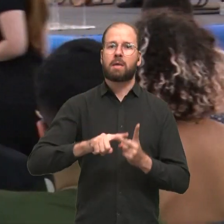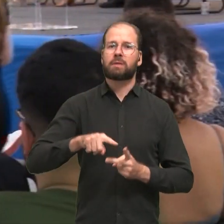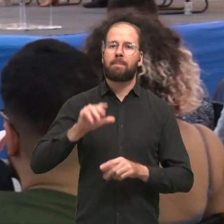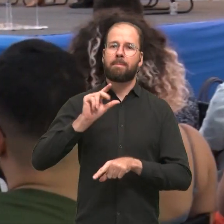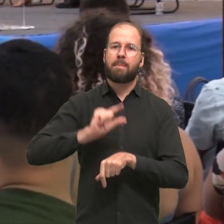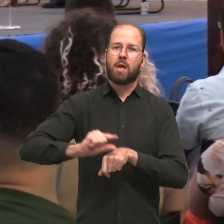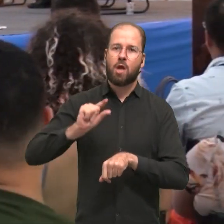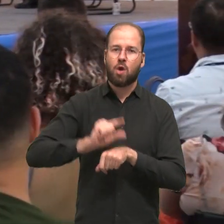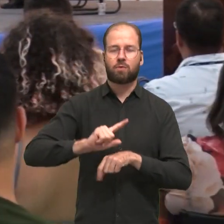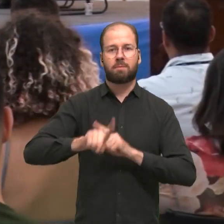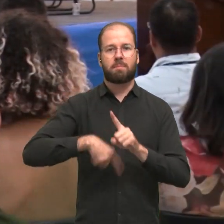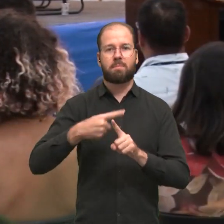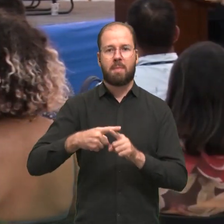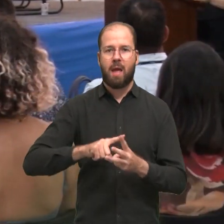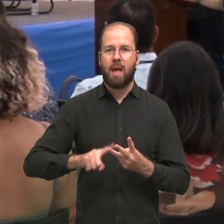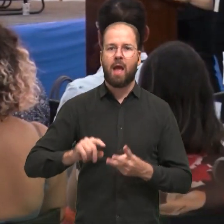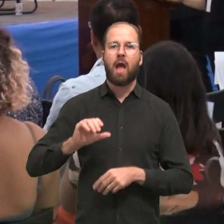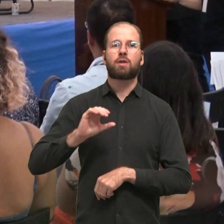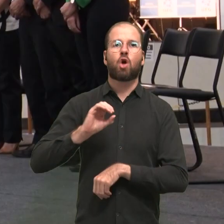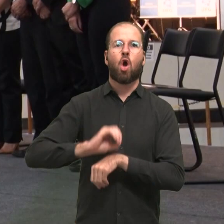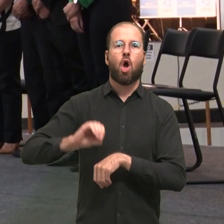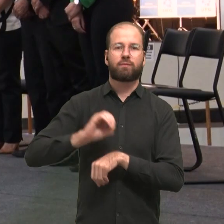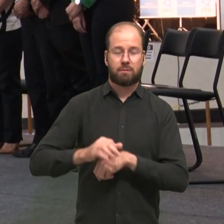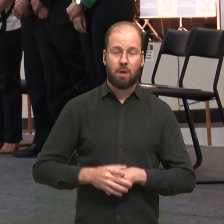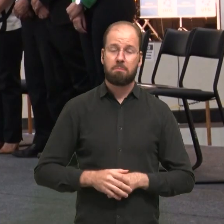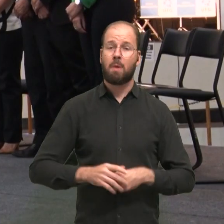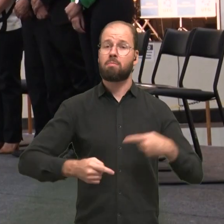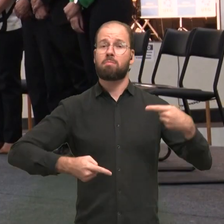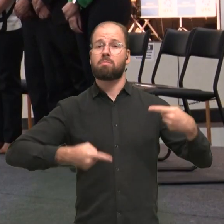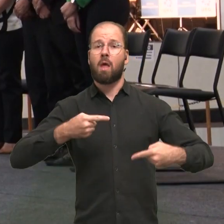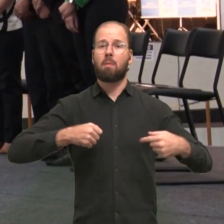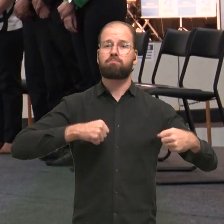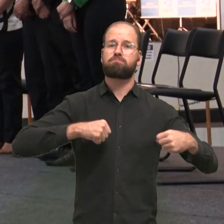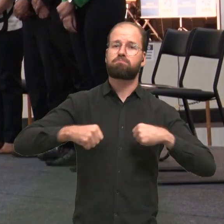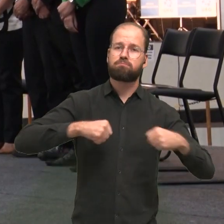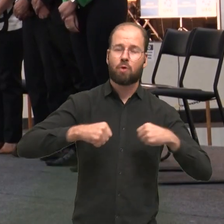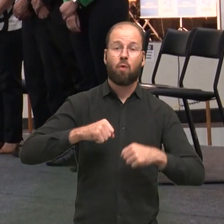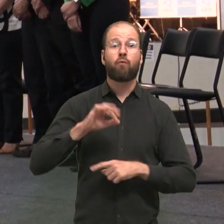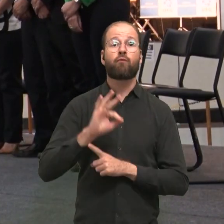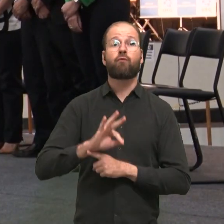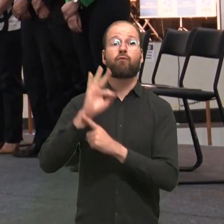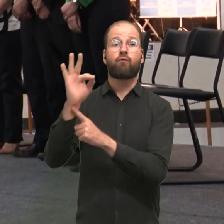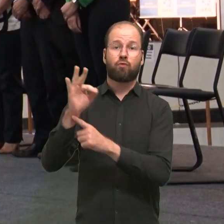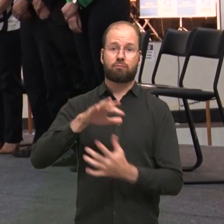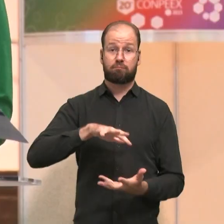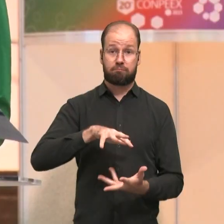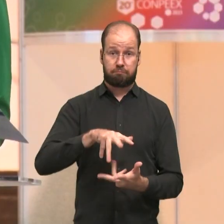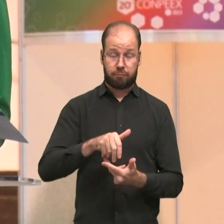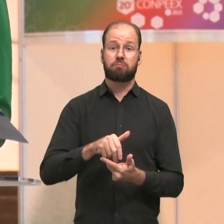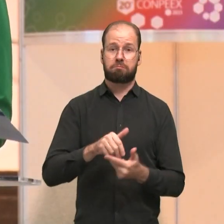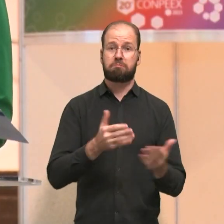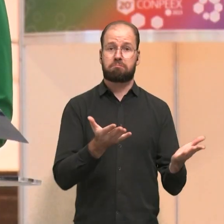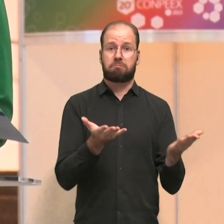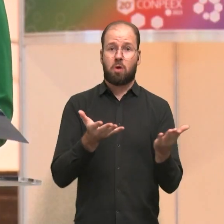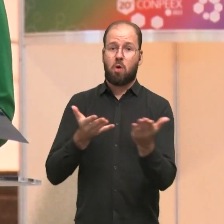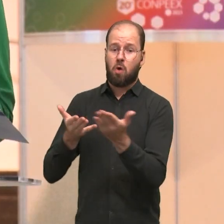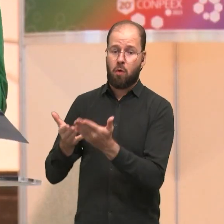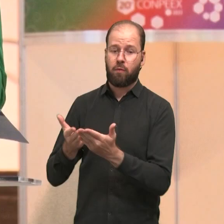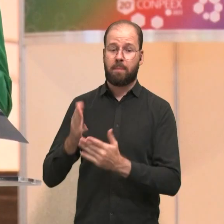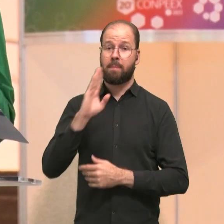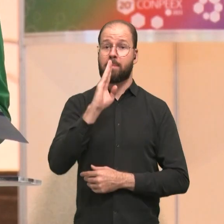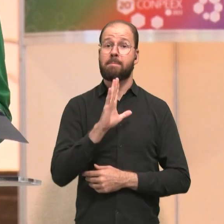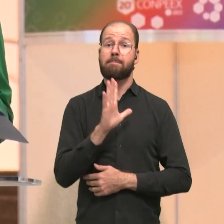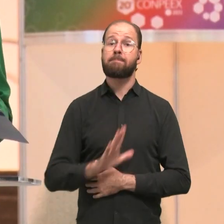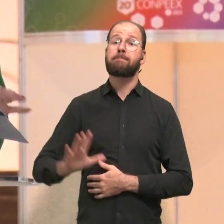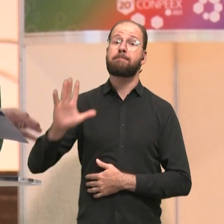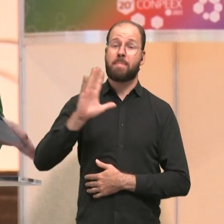e oficinas. Para debater o futuro do planeta, o evento traz convidados de todo o país. O